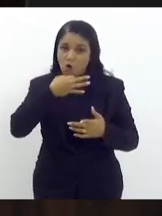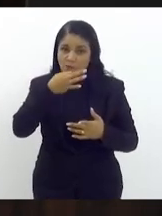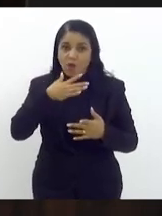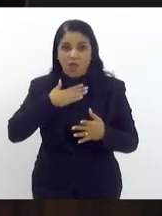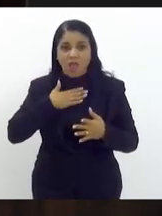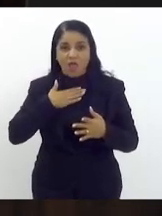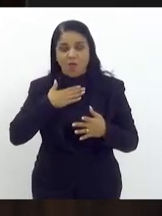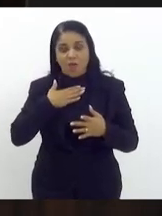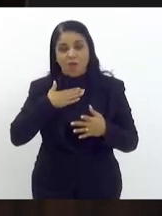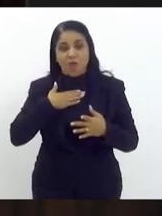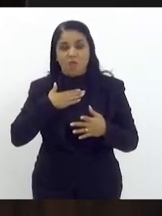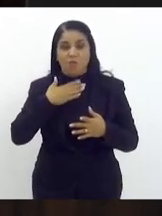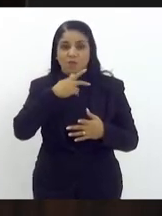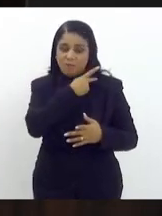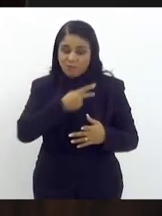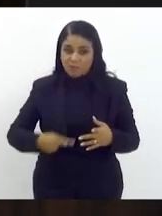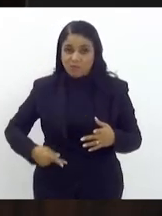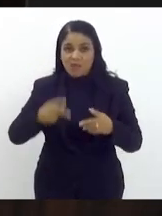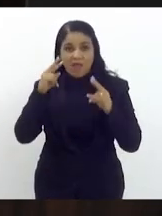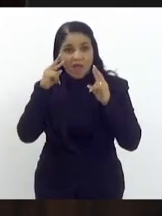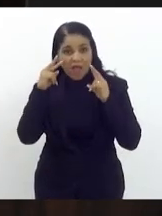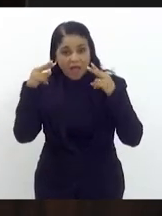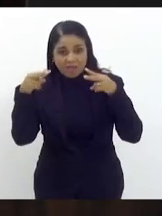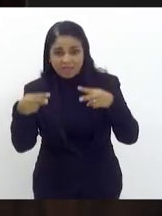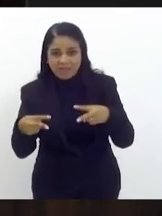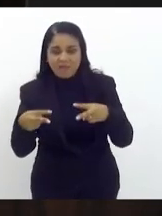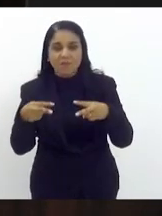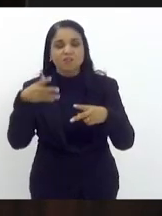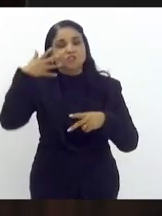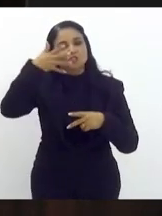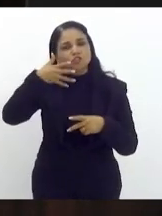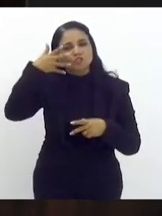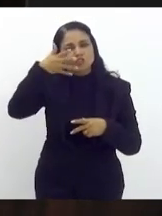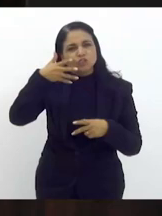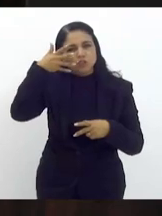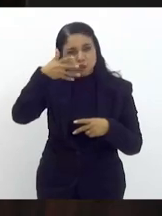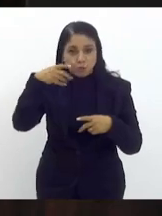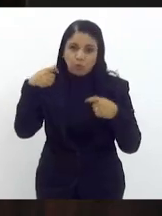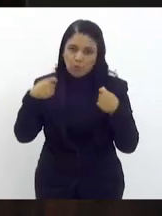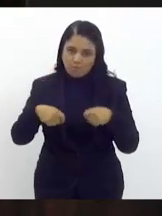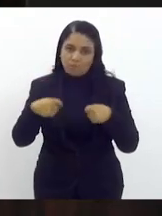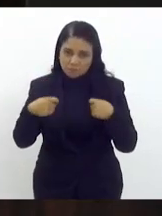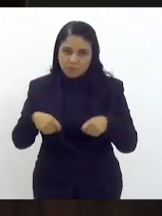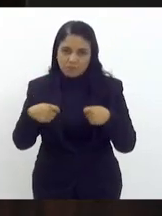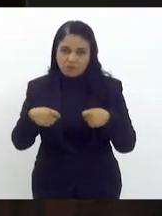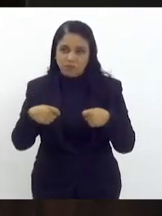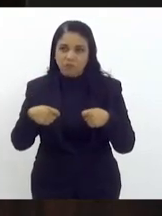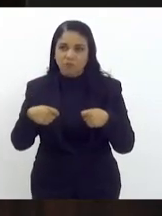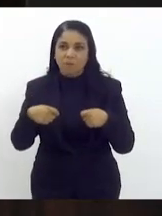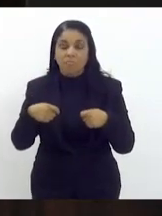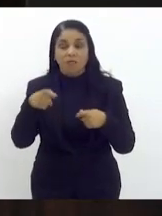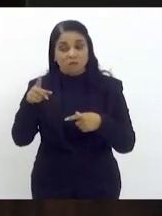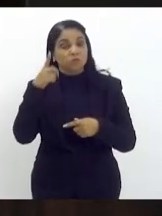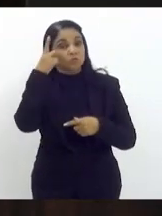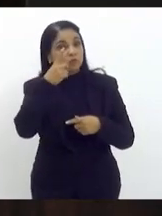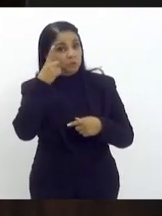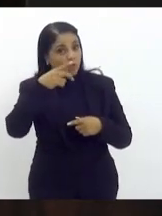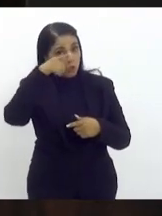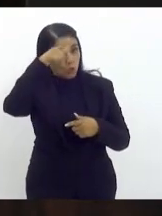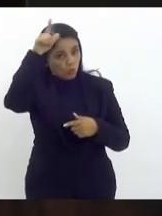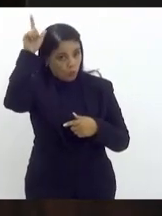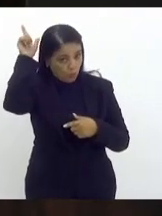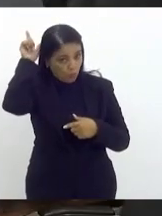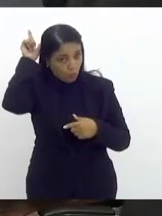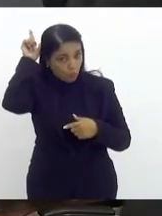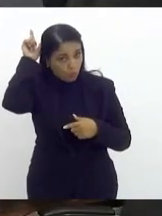paulo eu que fico aqui atentamente tendo que ouvir os discursos de ambos e preciso sim de fato o deputado Luiz Paulo não